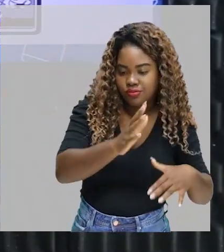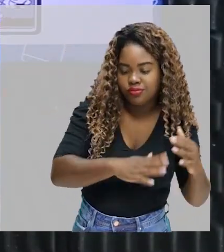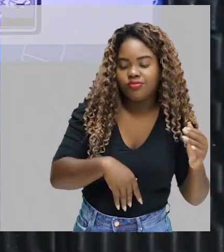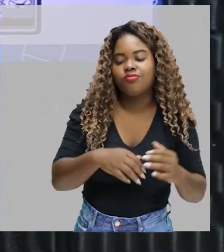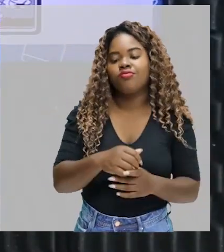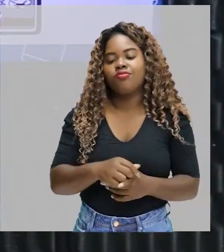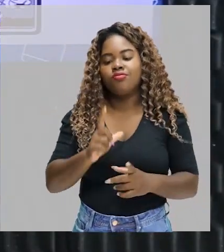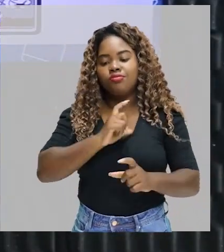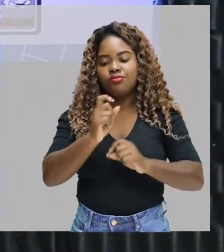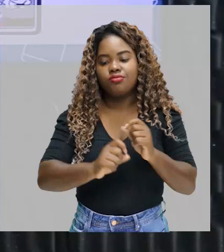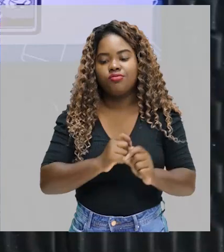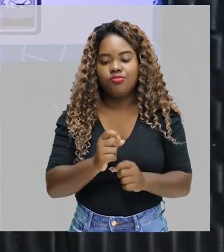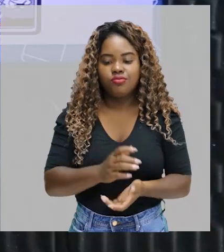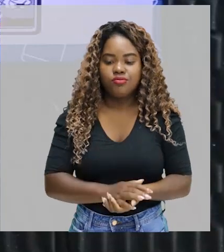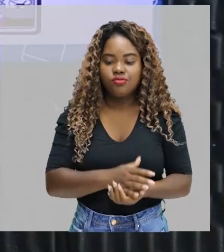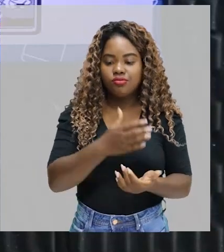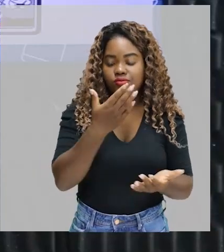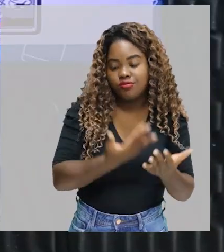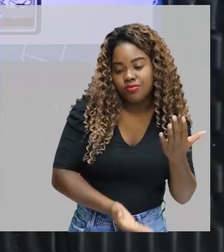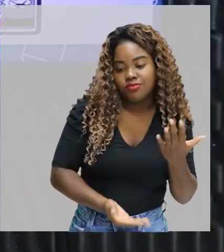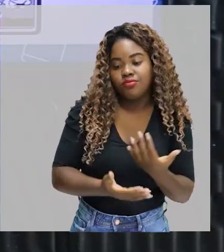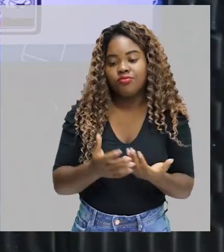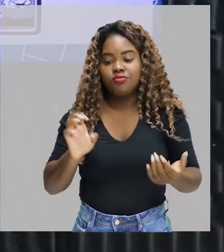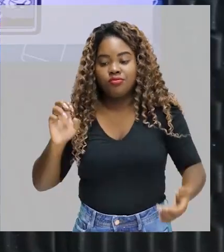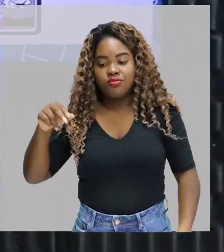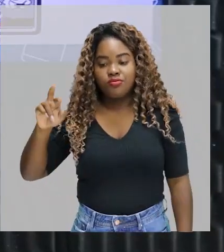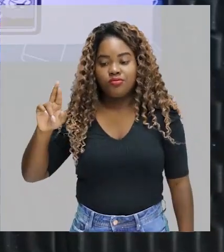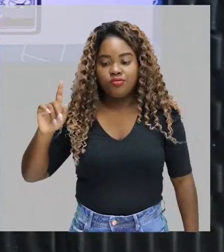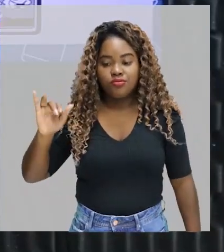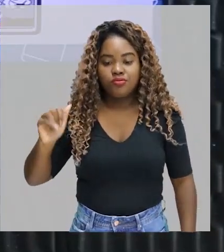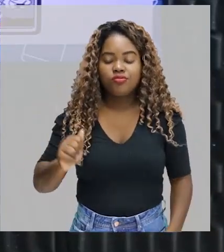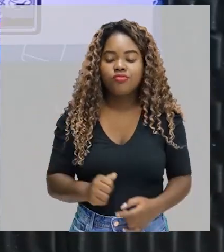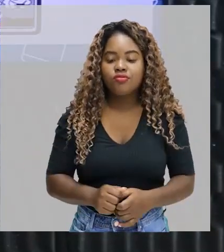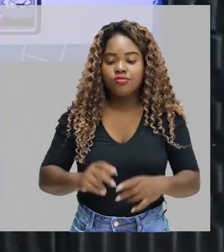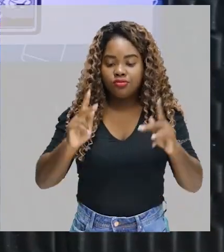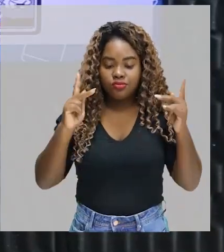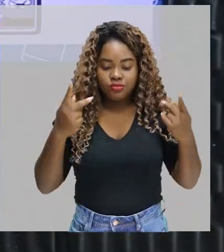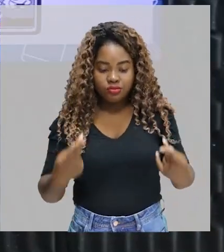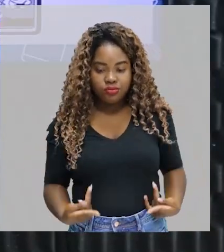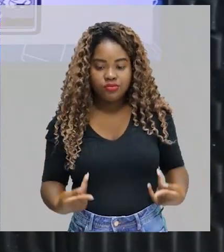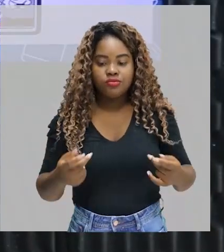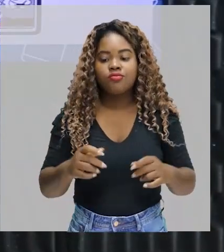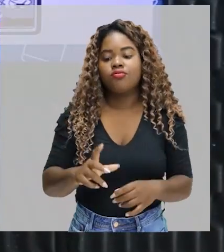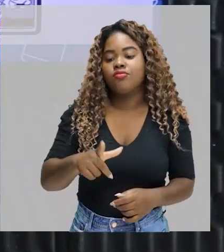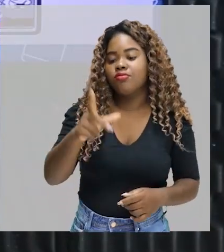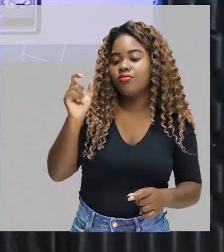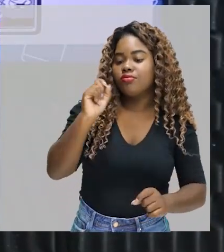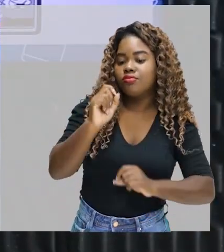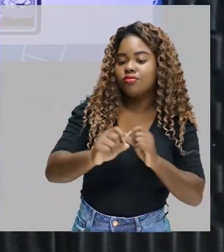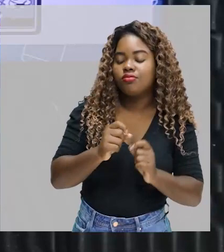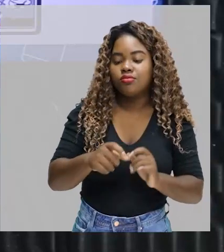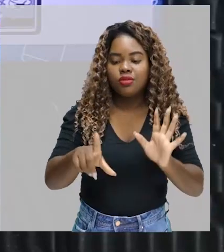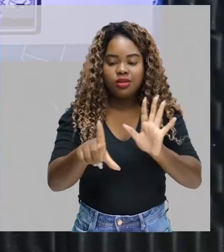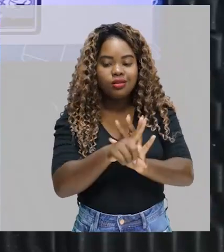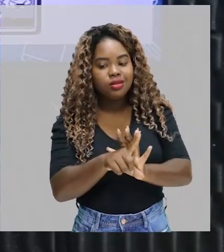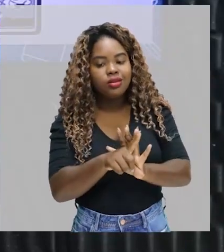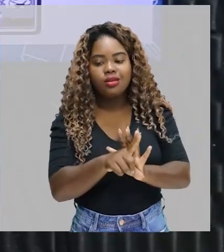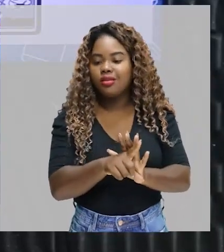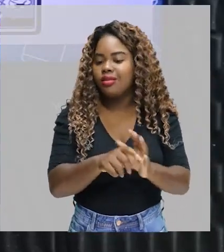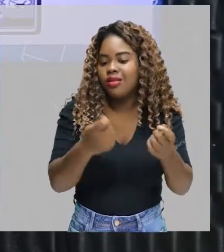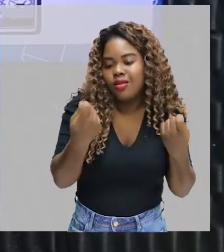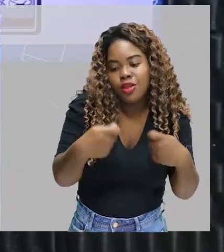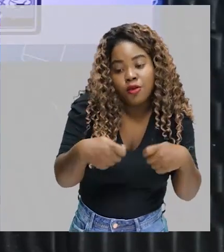demandam gasto energético. O ser humano adota cada vez mais a lei do menor esforço,